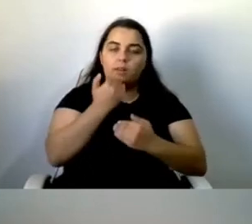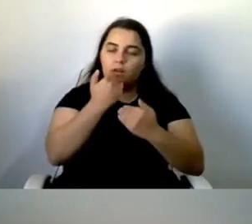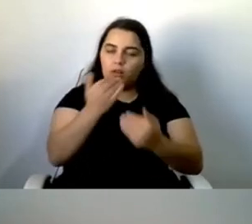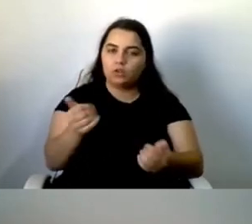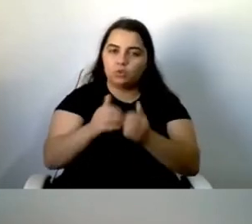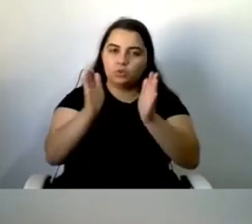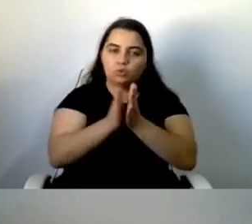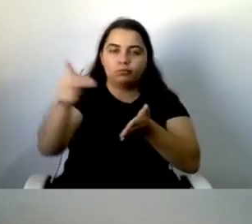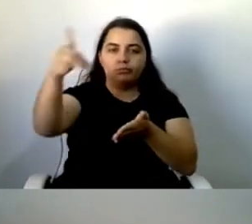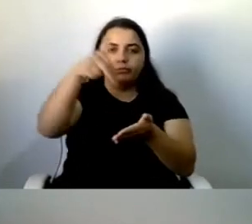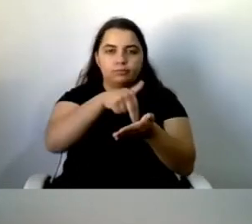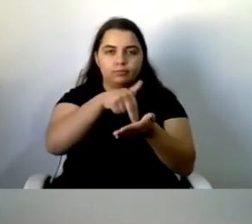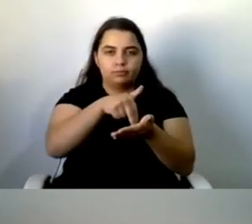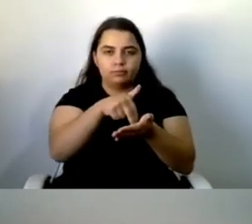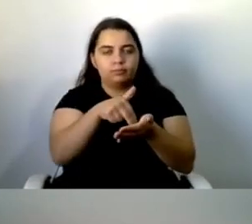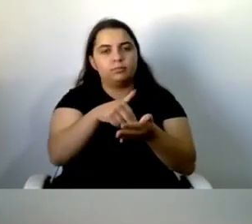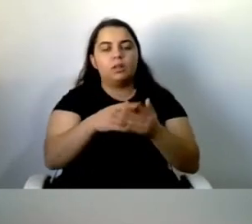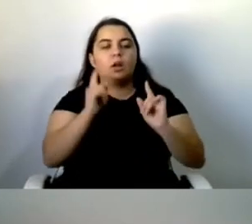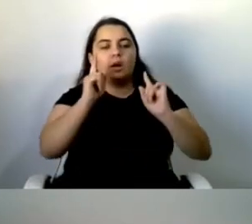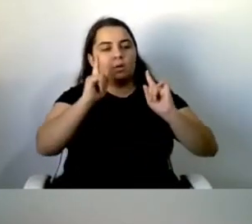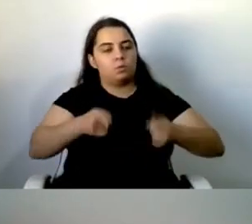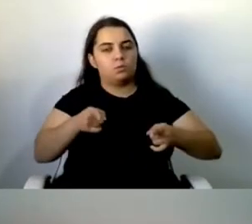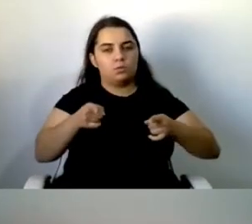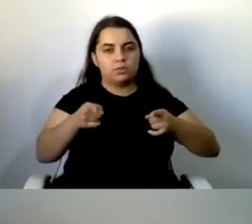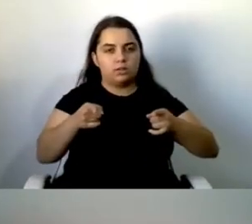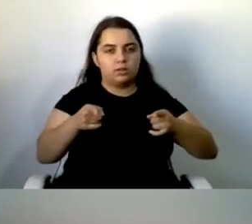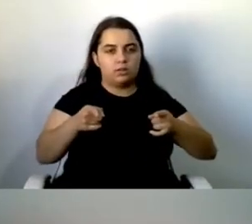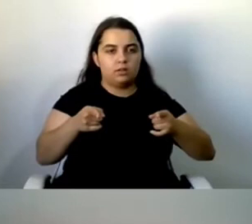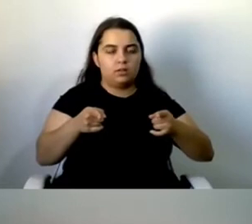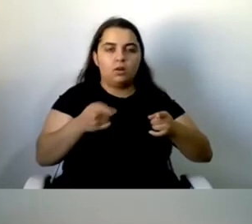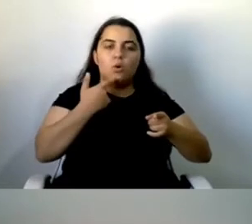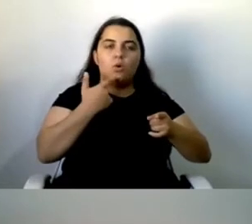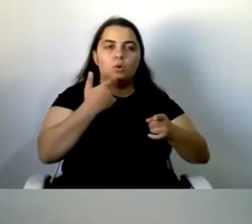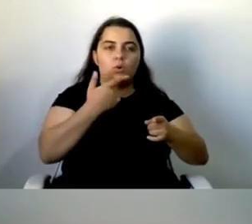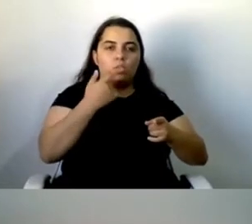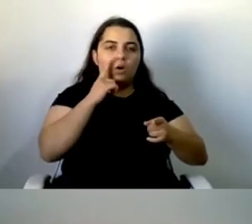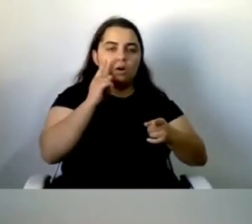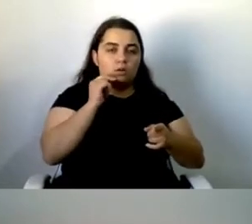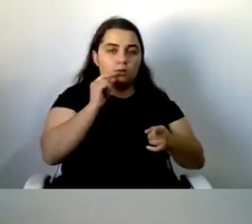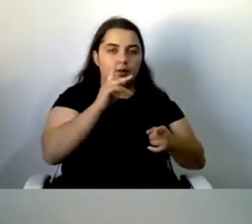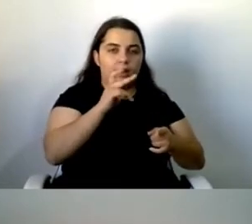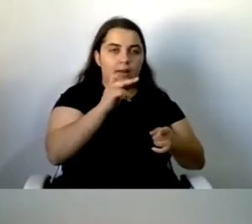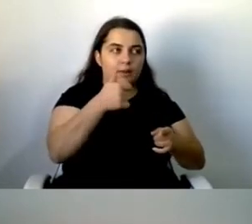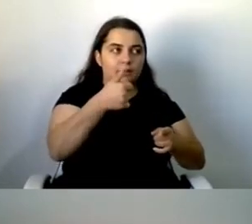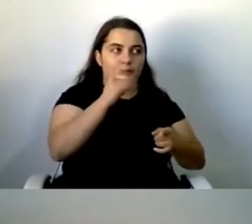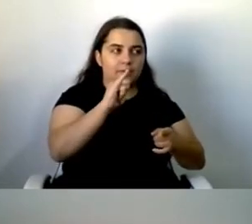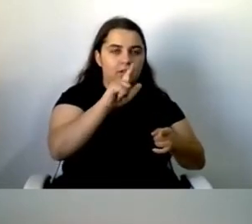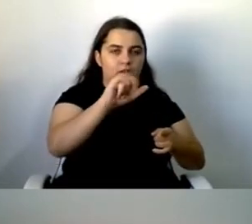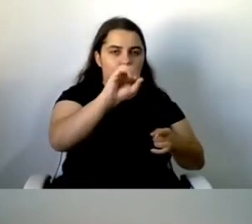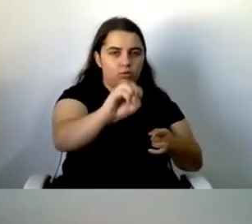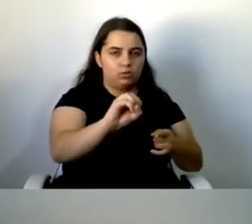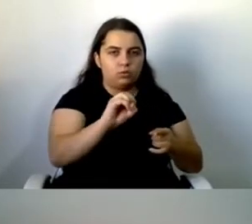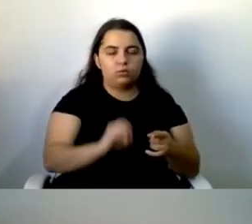E iria iniciar pelo Abílio Manuel Saraivo da Cunha, o Abílio Cunha, com uma pequena